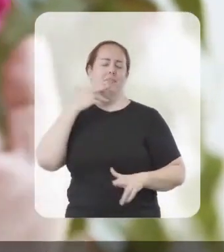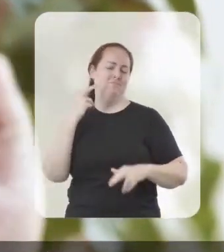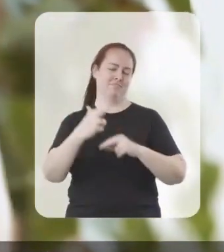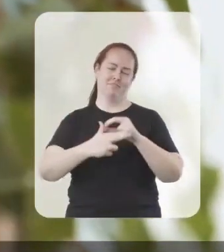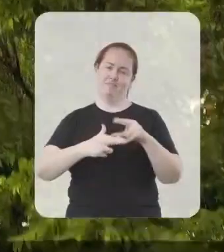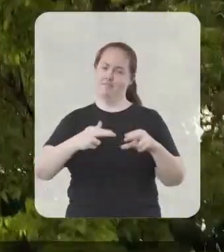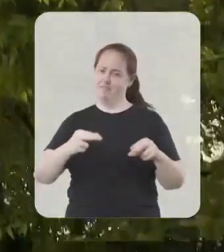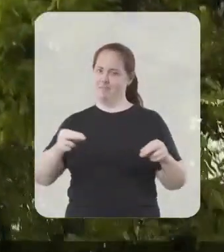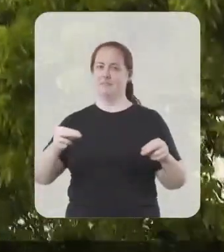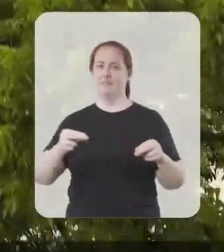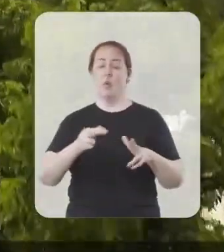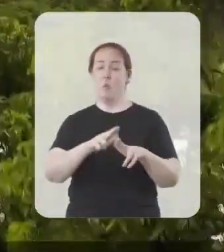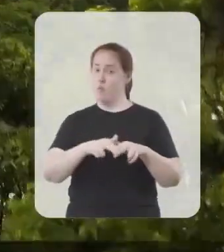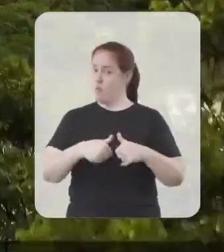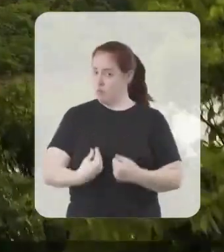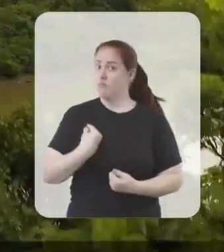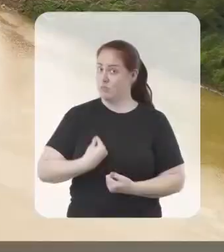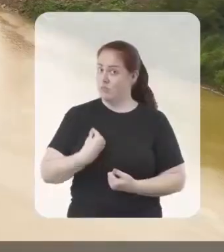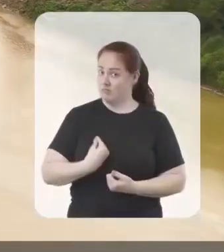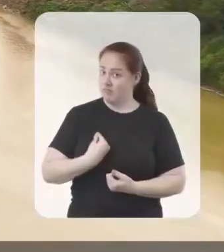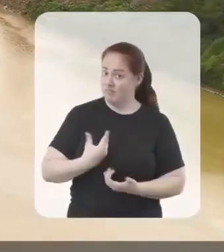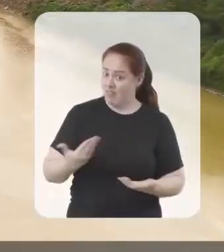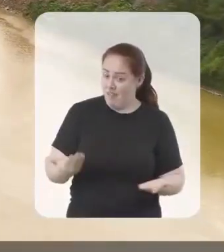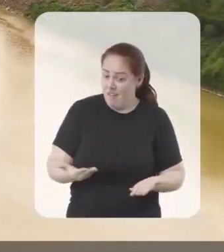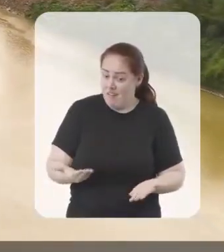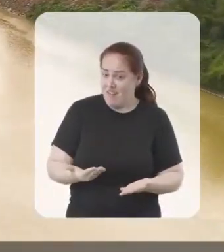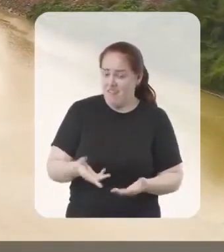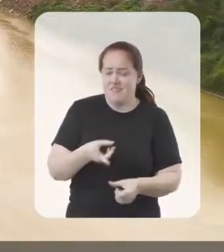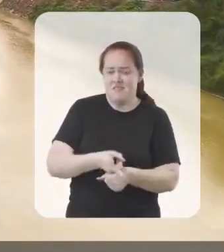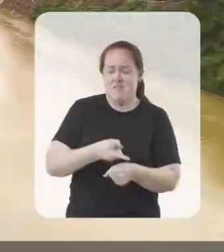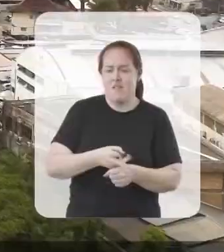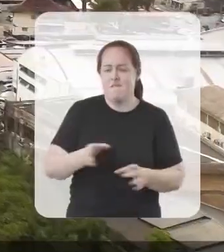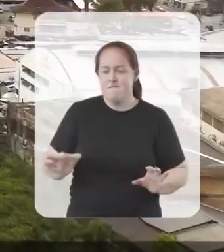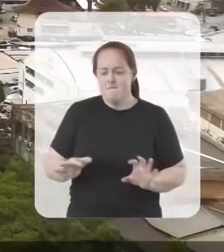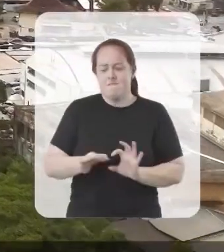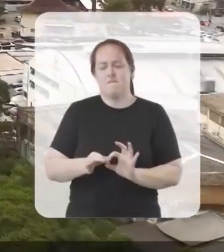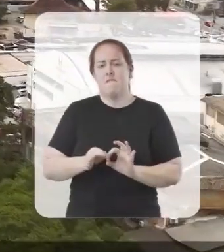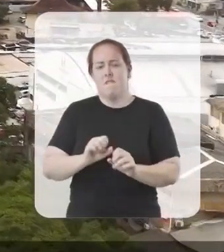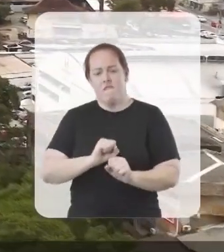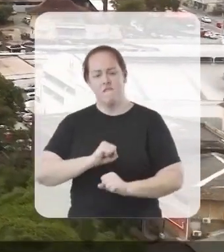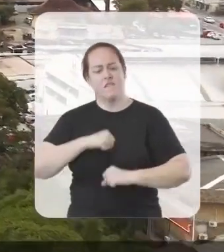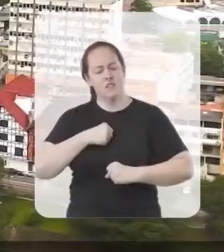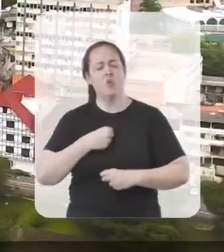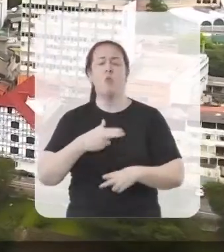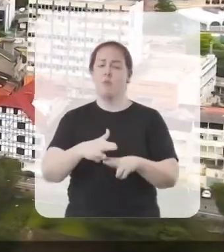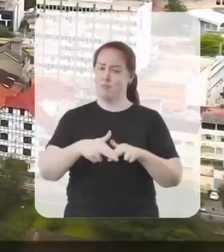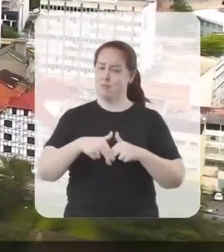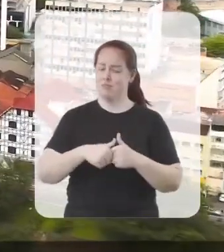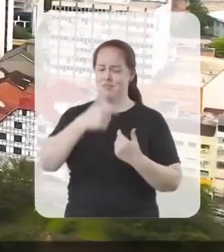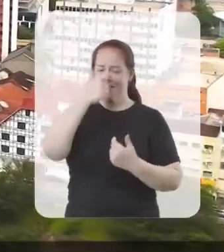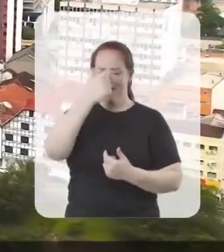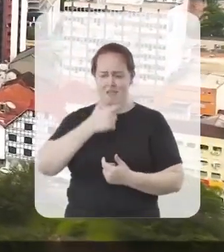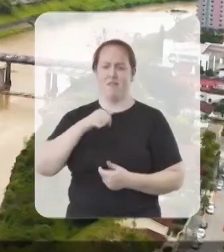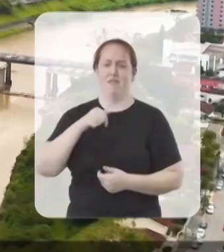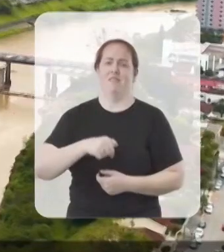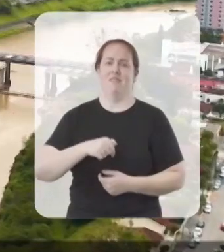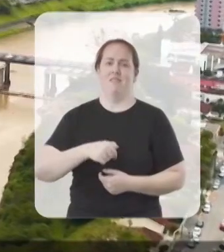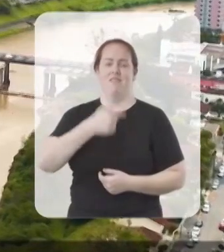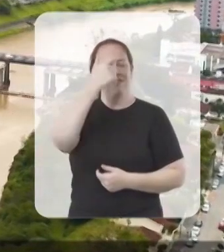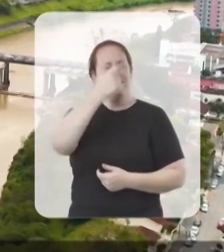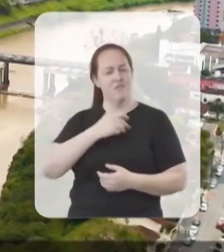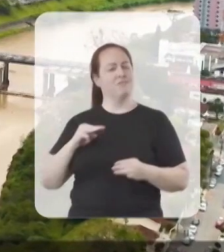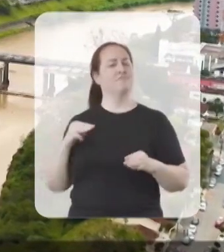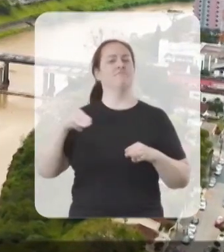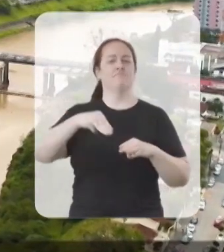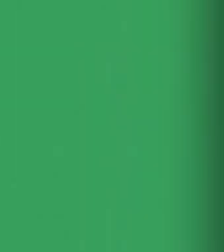É por isso que eu estou aqui, sempre firme e forte. É por isso que eu sou aqui. Eu